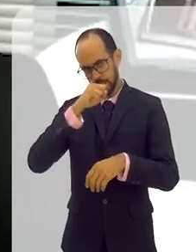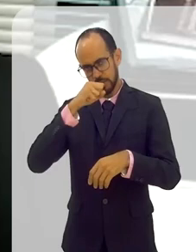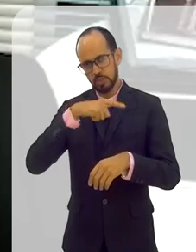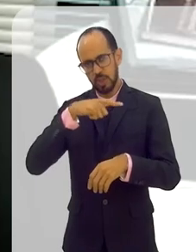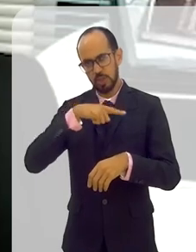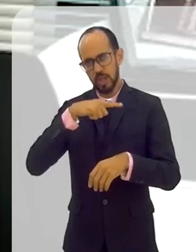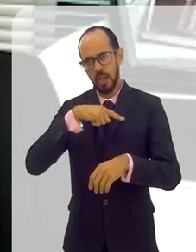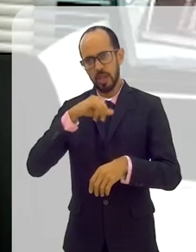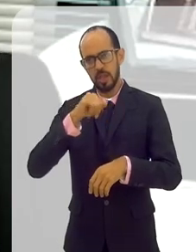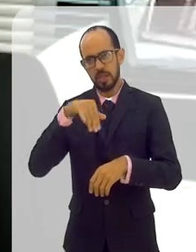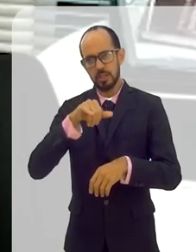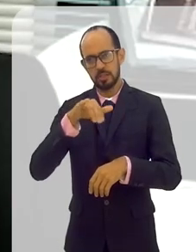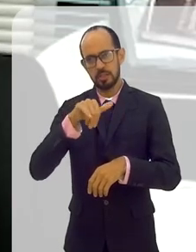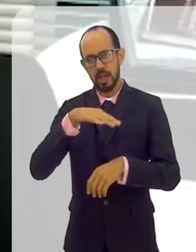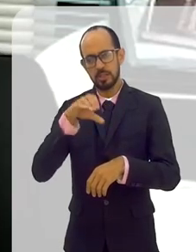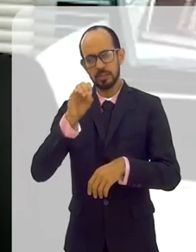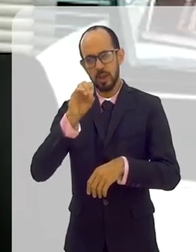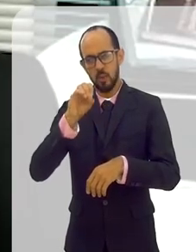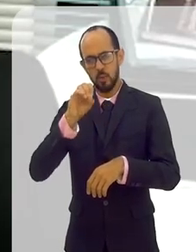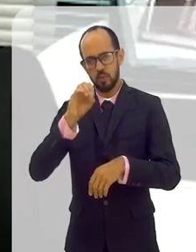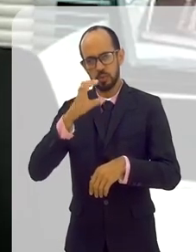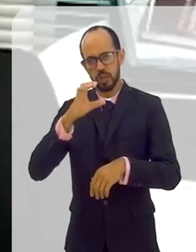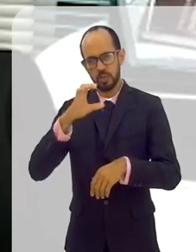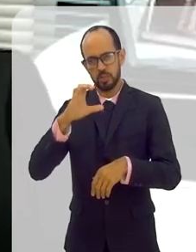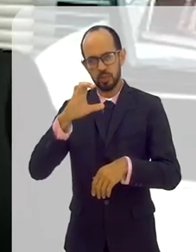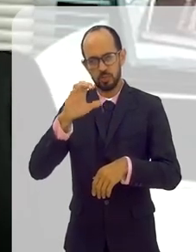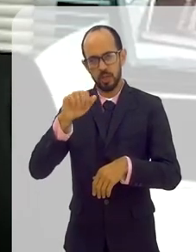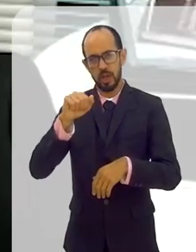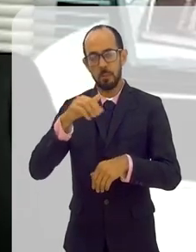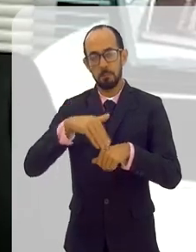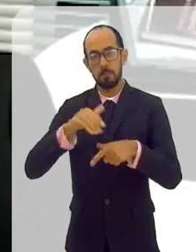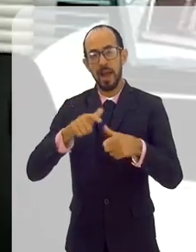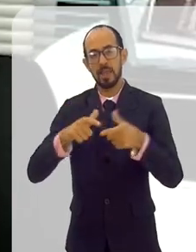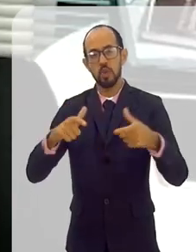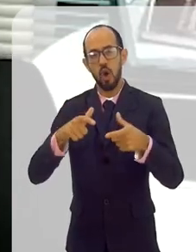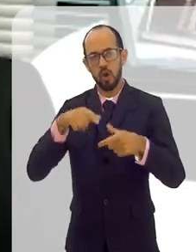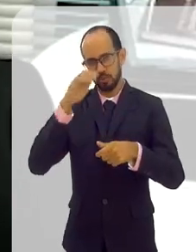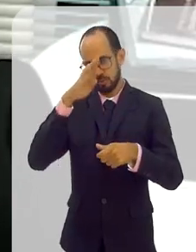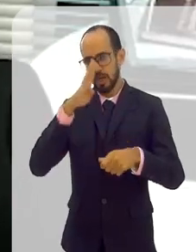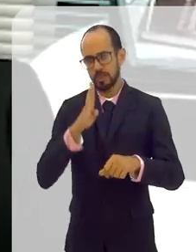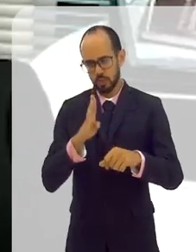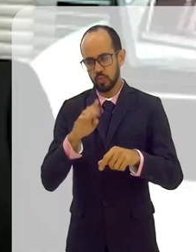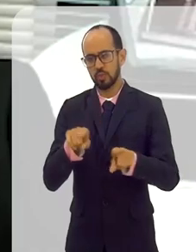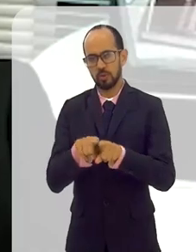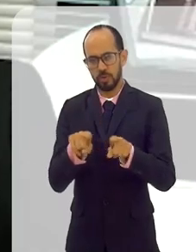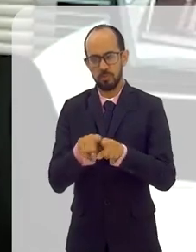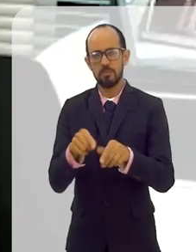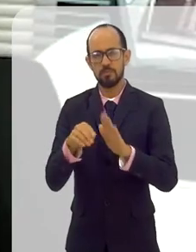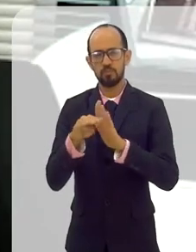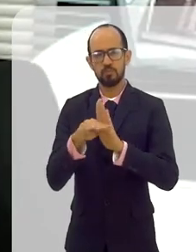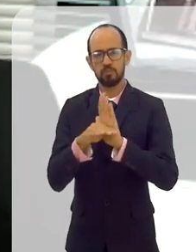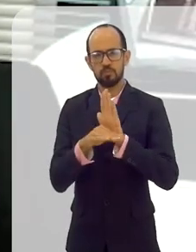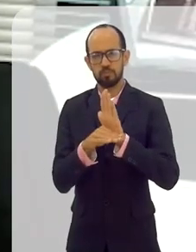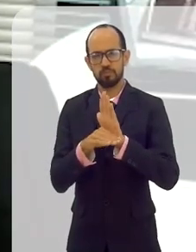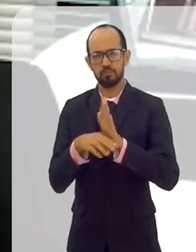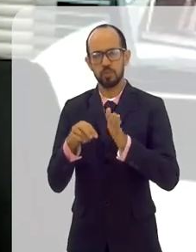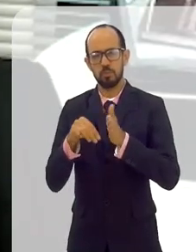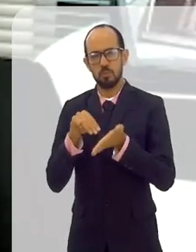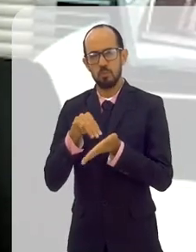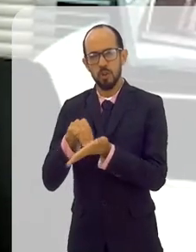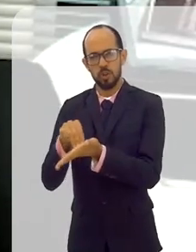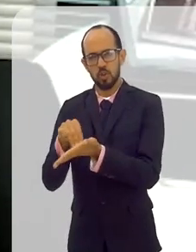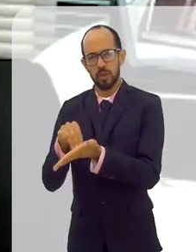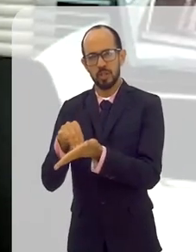iniciação científica dos maiores do Brasil, além de programas de monitoria e de extensão.